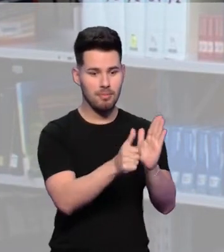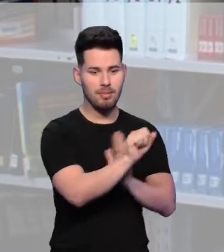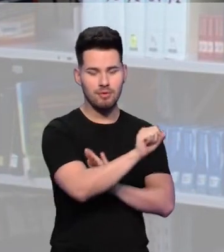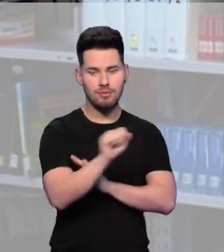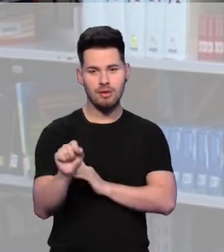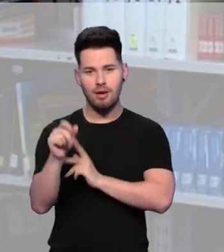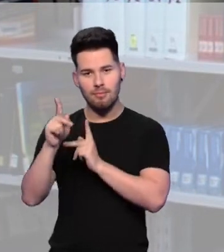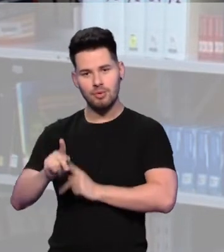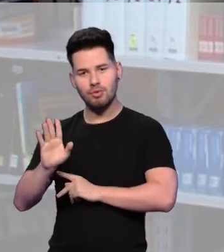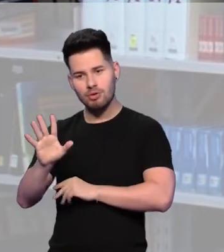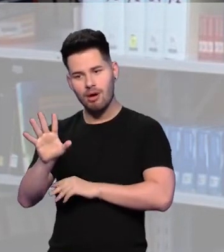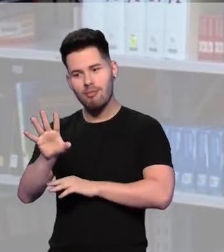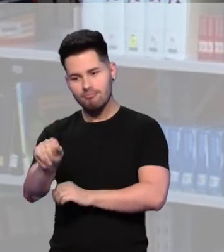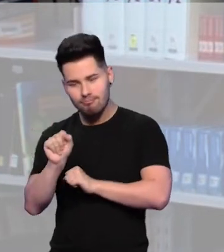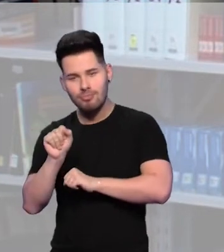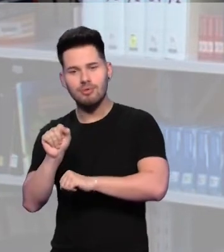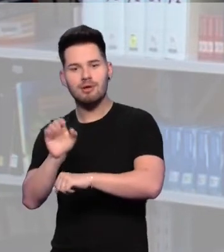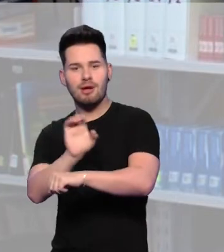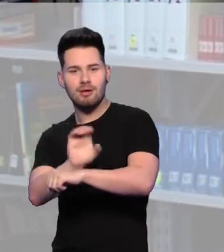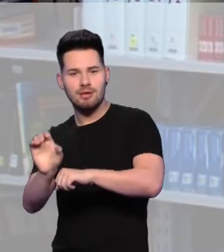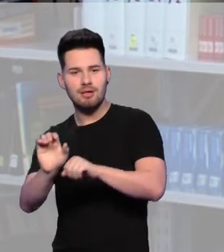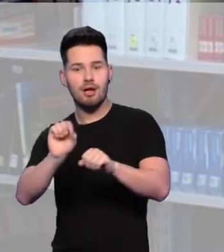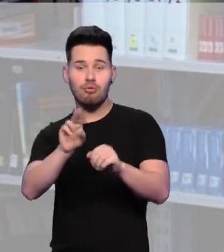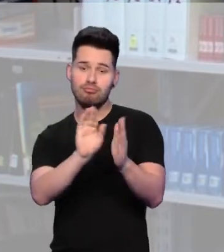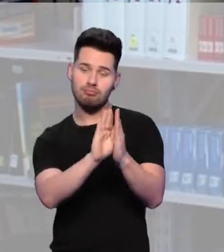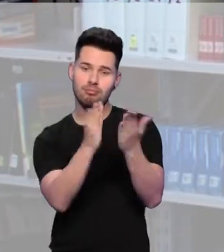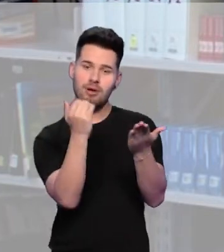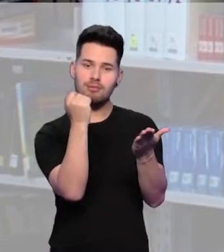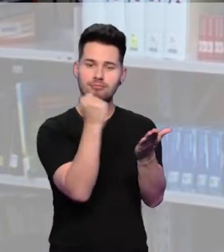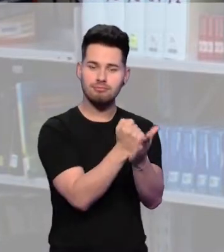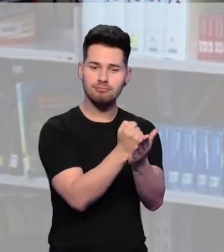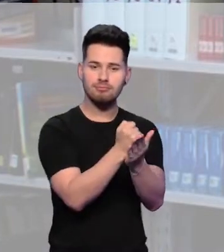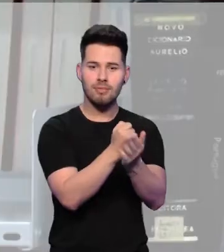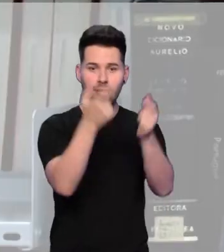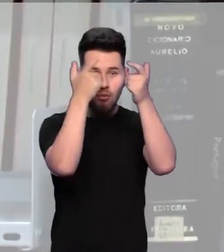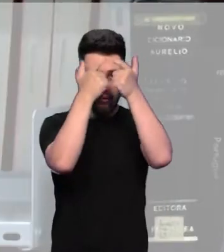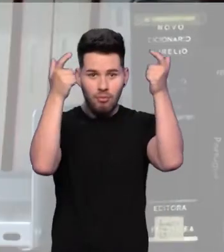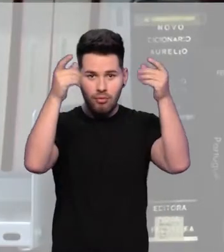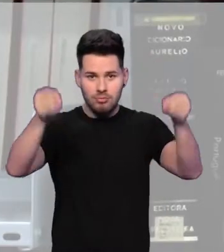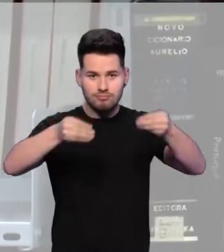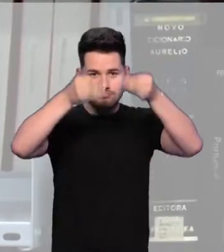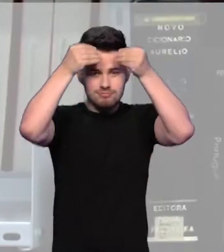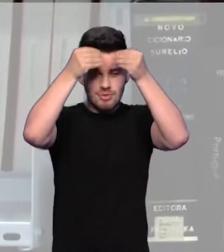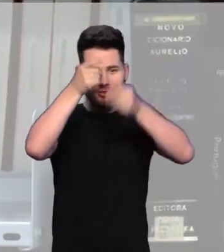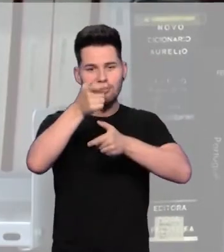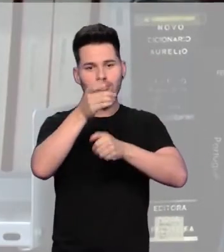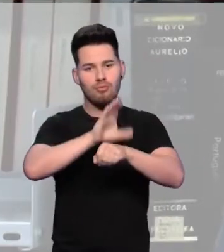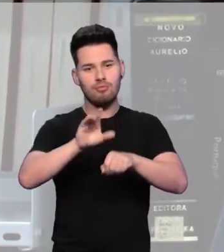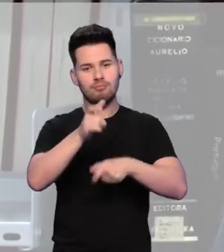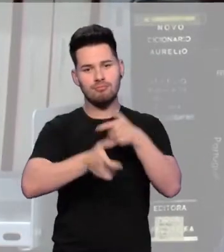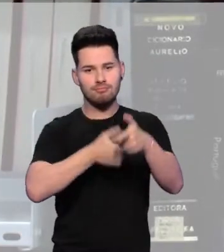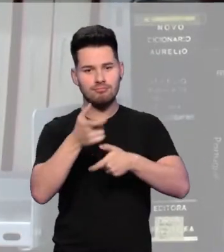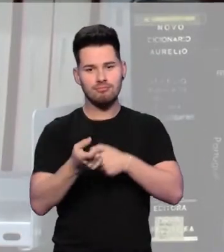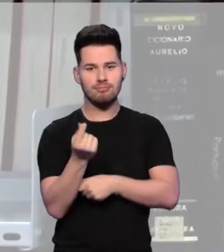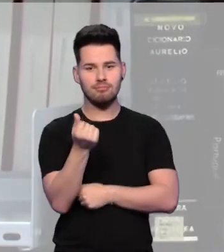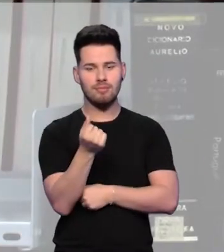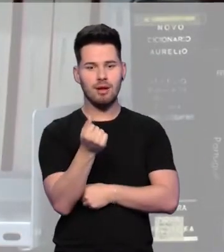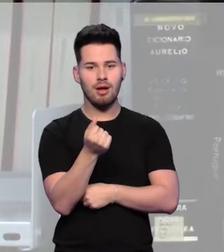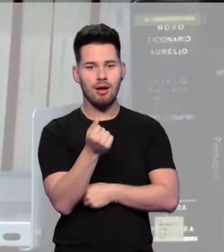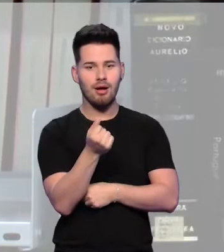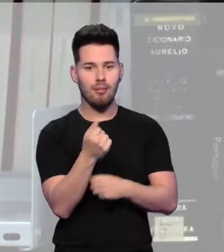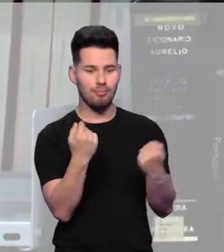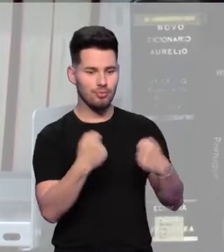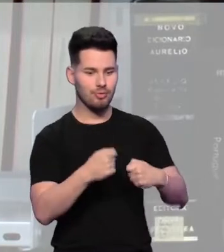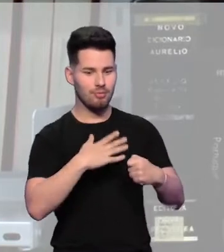semestre o pessoal já busca tanto estágio como carteira assinada. O conhecimento que eu adquiri no curso de gestão financeira